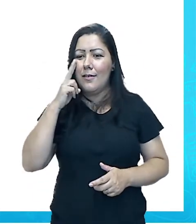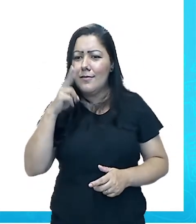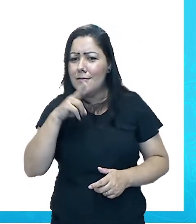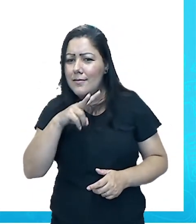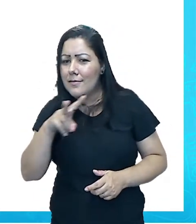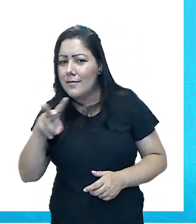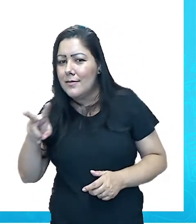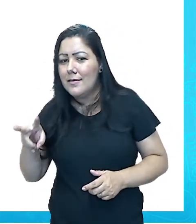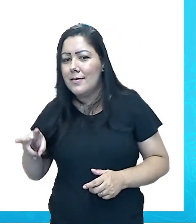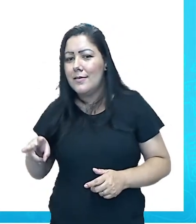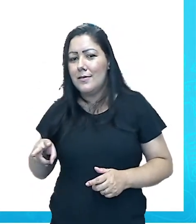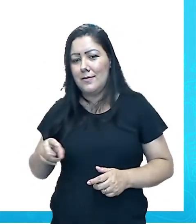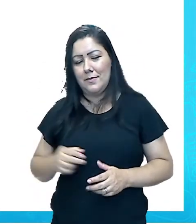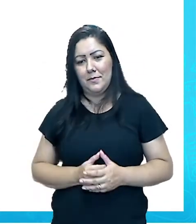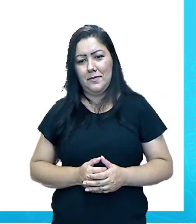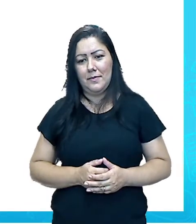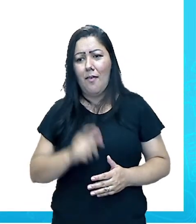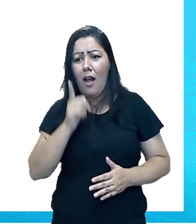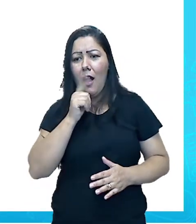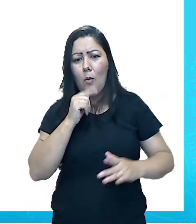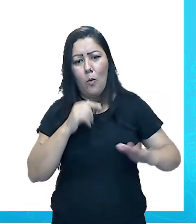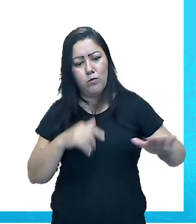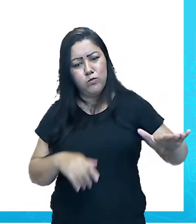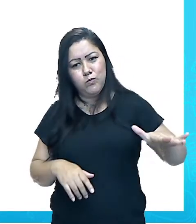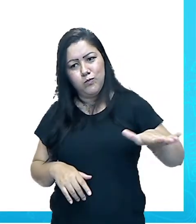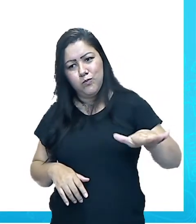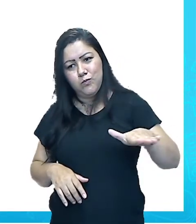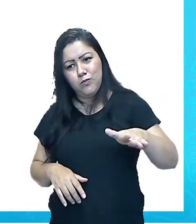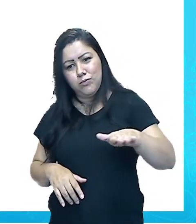aqui, deixa eu usar a caneta aqui,